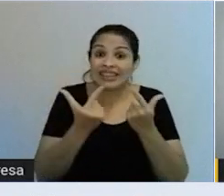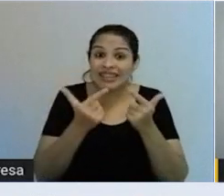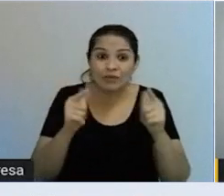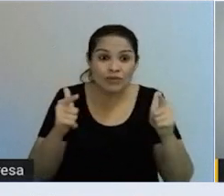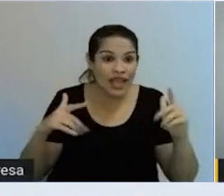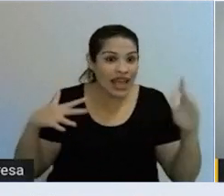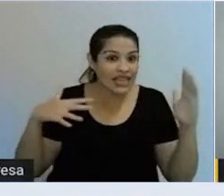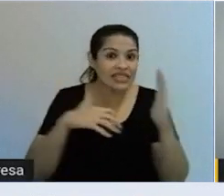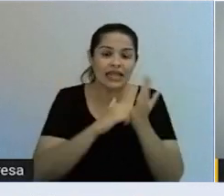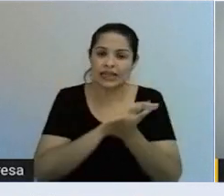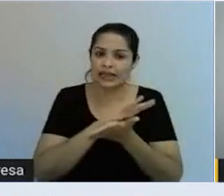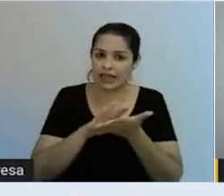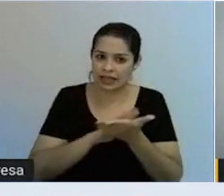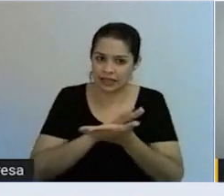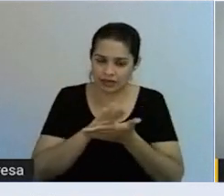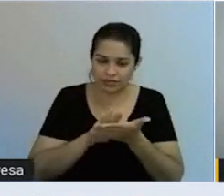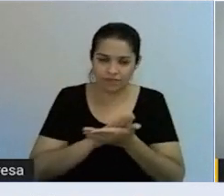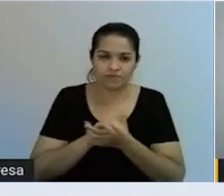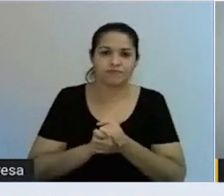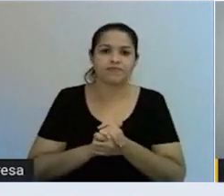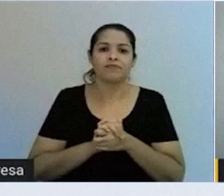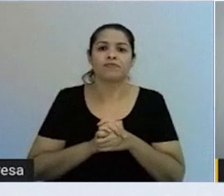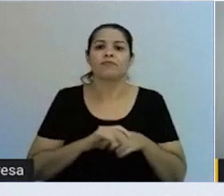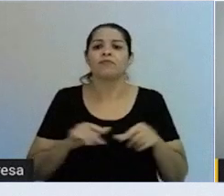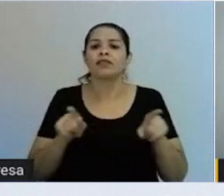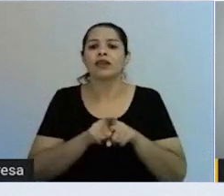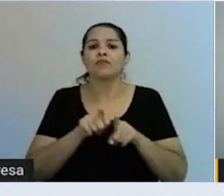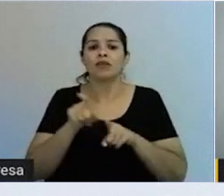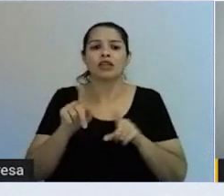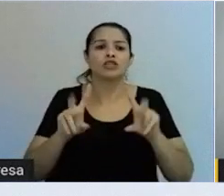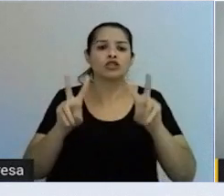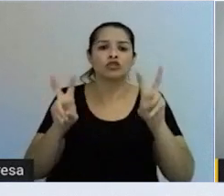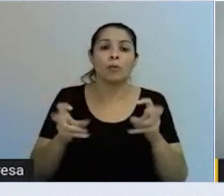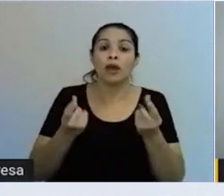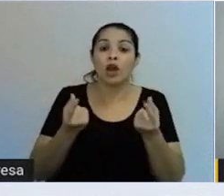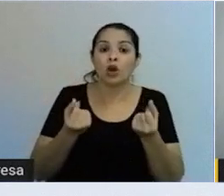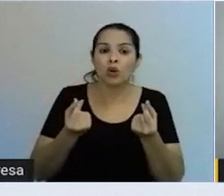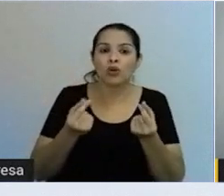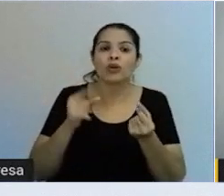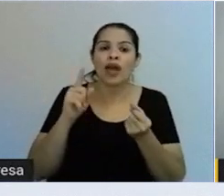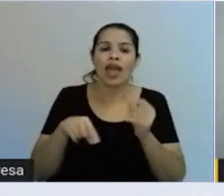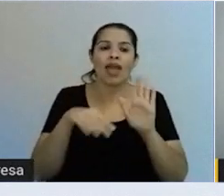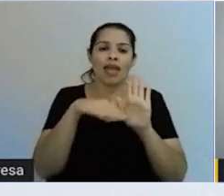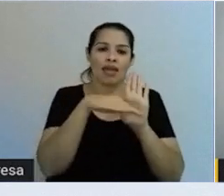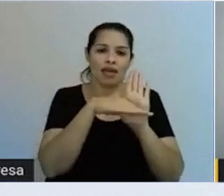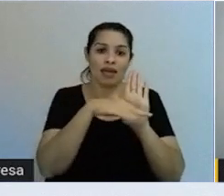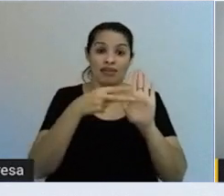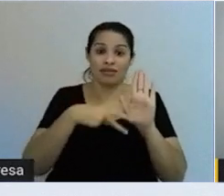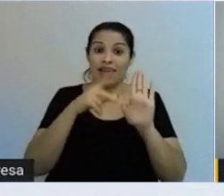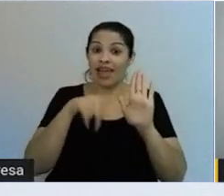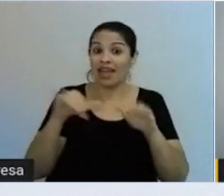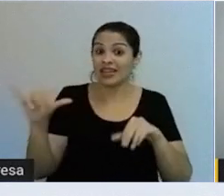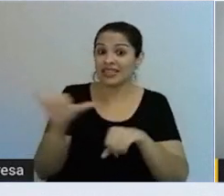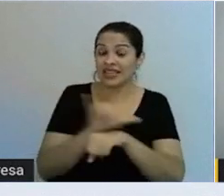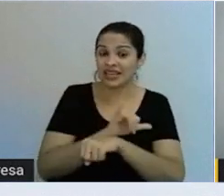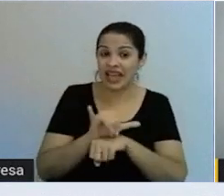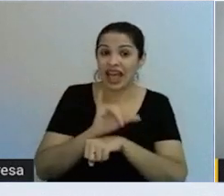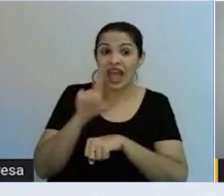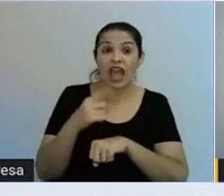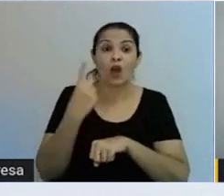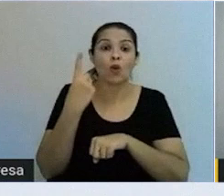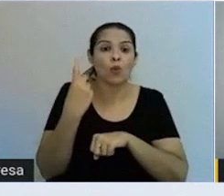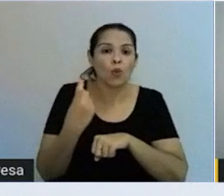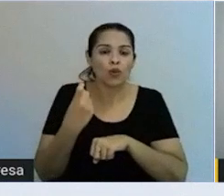lá o pilar do desdoblamento de custos. Esse é um pilar estratégico, é o único pilar técnico que trabalha